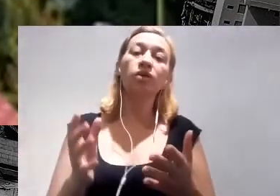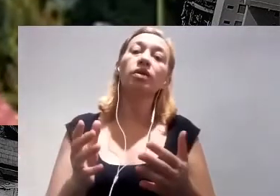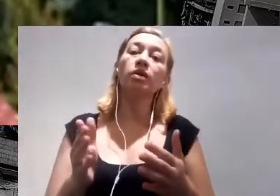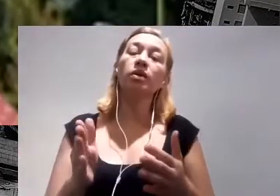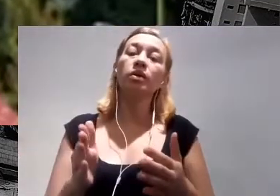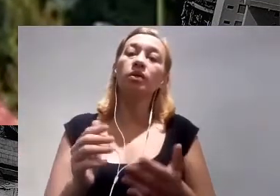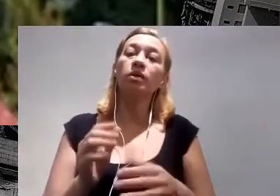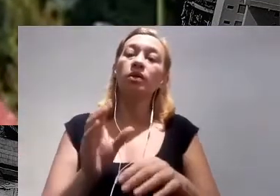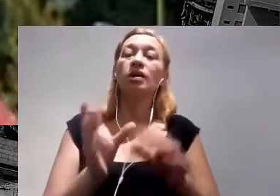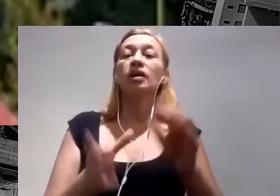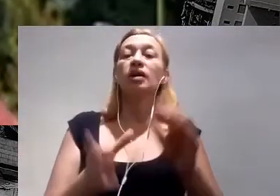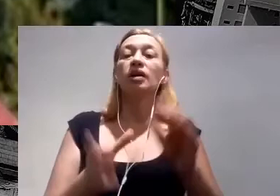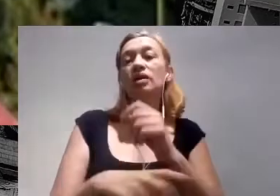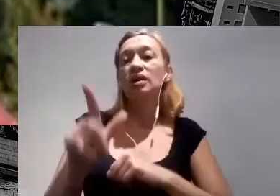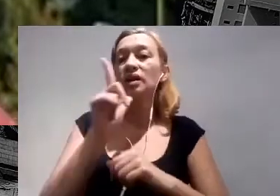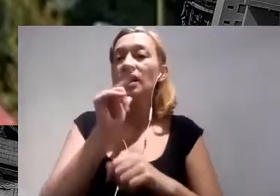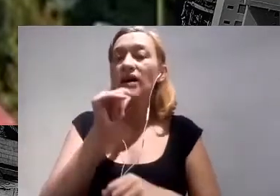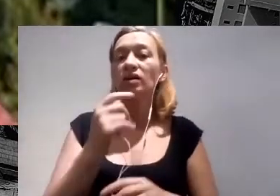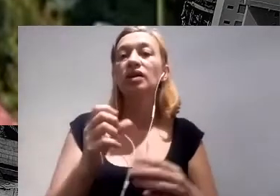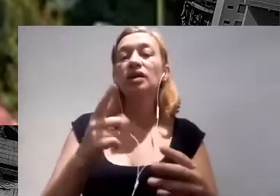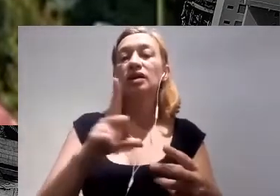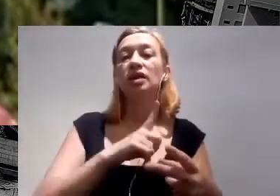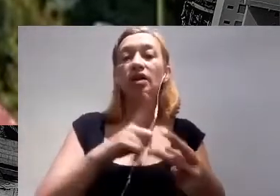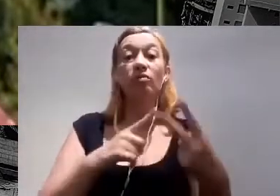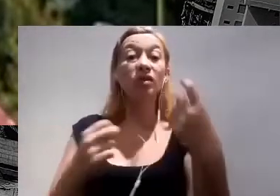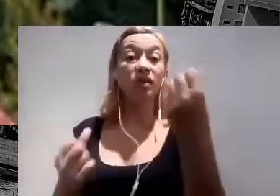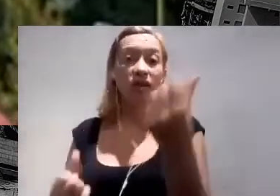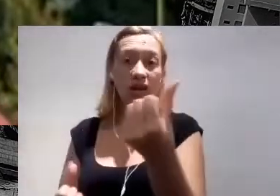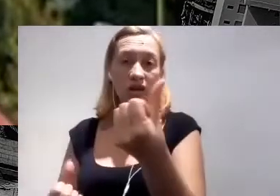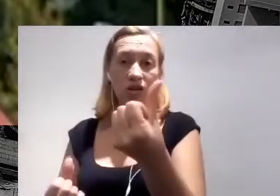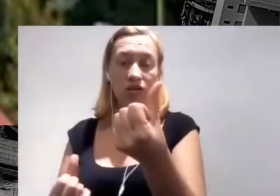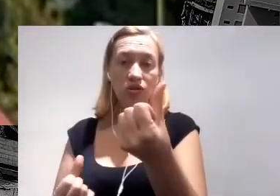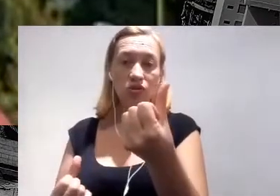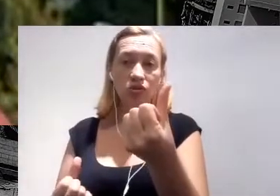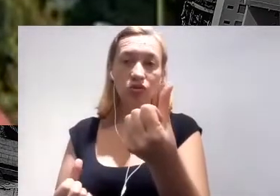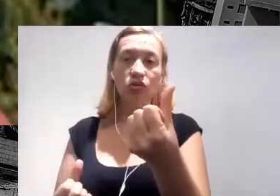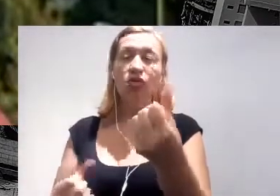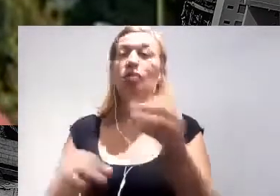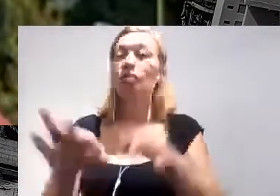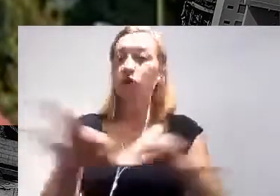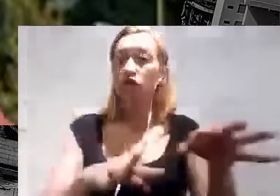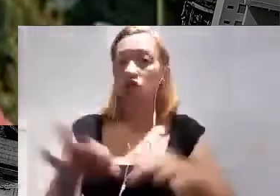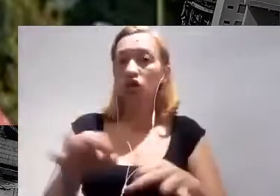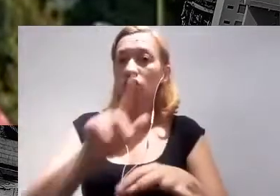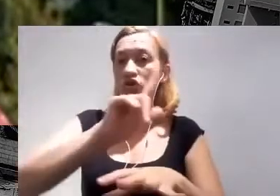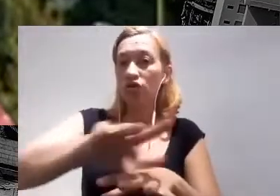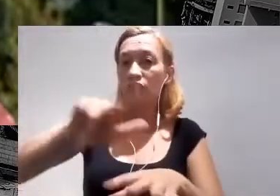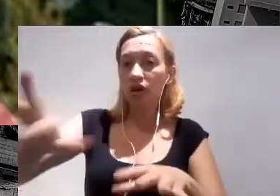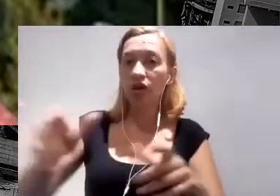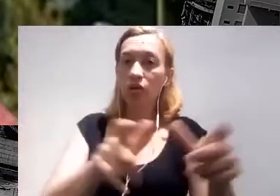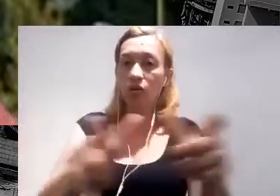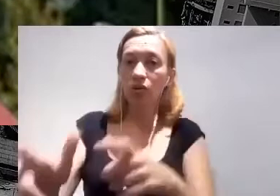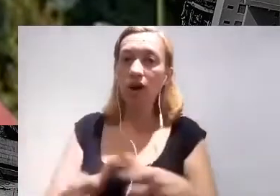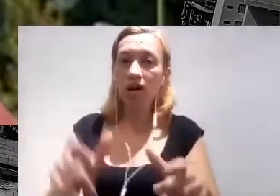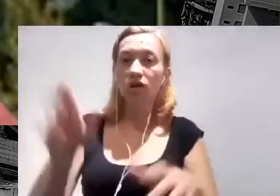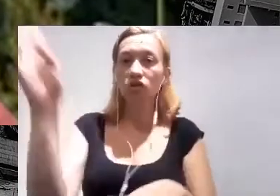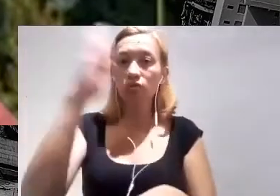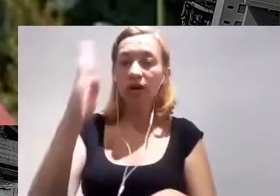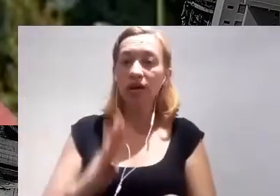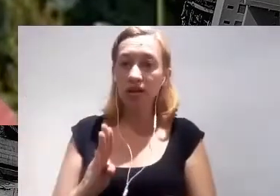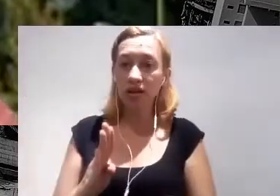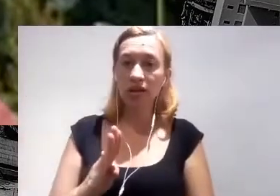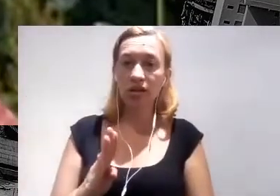hoje seis desses projetos em diferentes regiões do Brasil. Então, gente tem Jaguariuna, Jundiaí, Jacareí e São